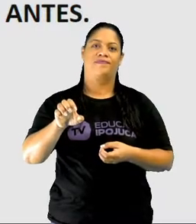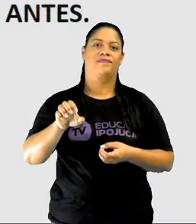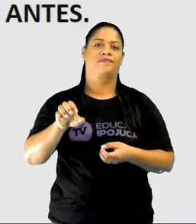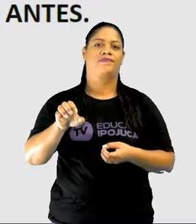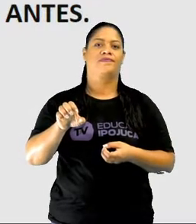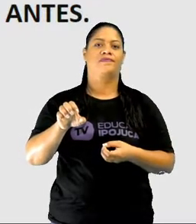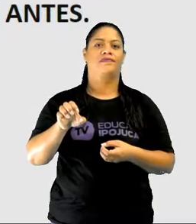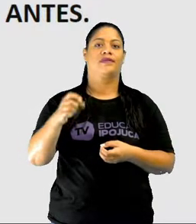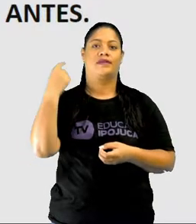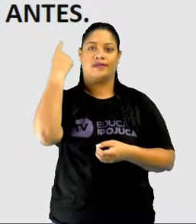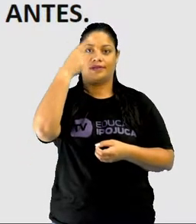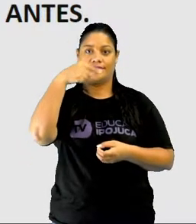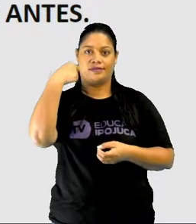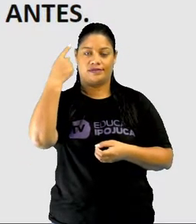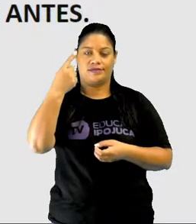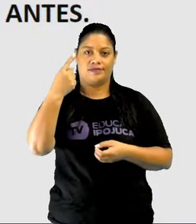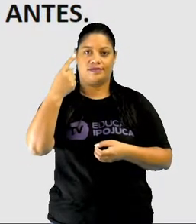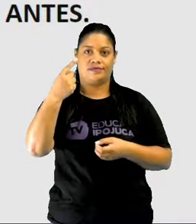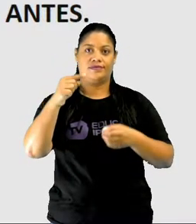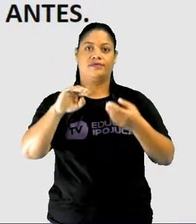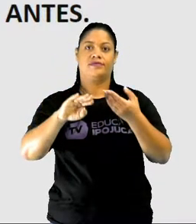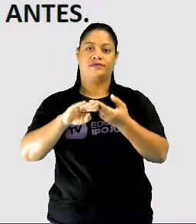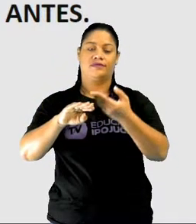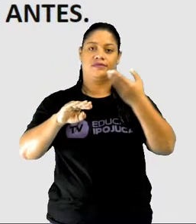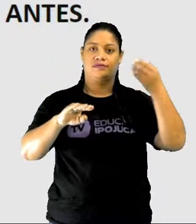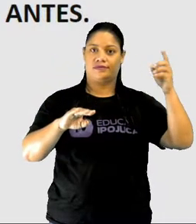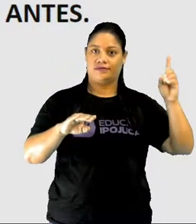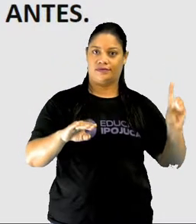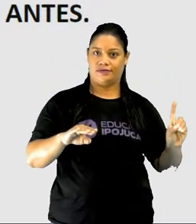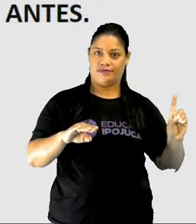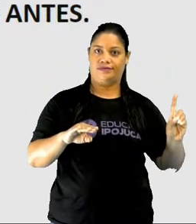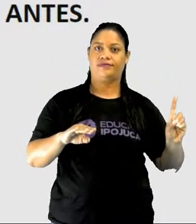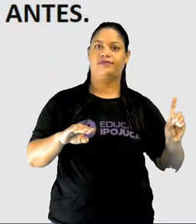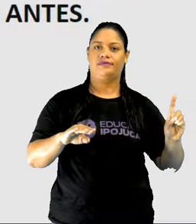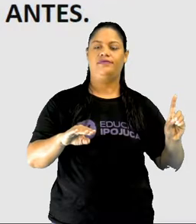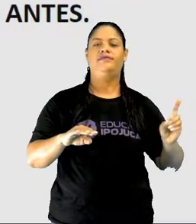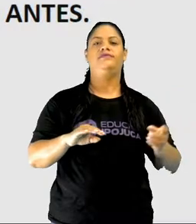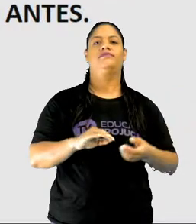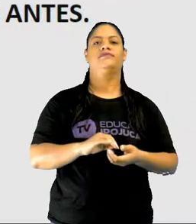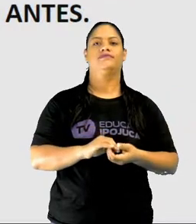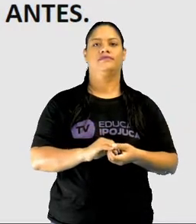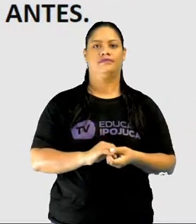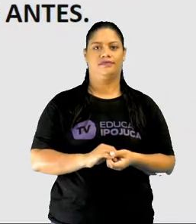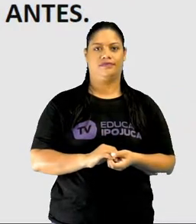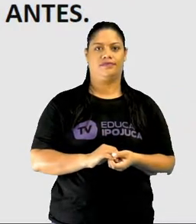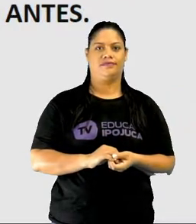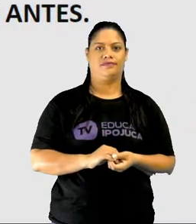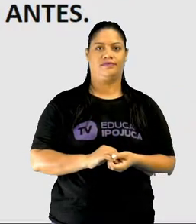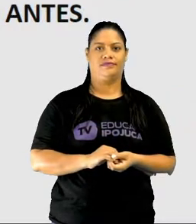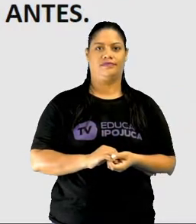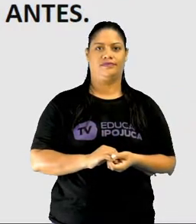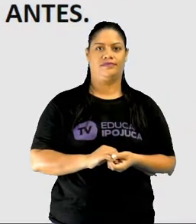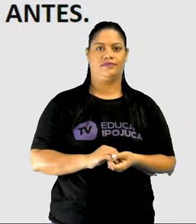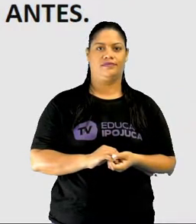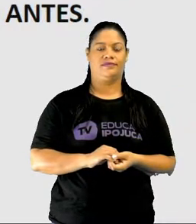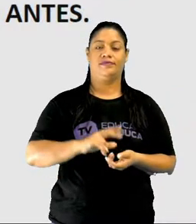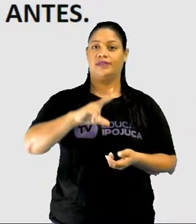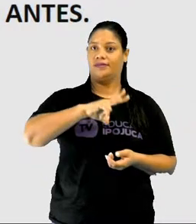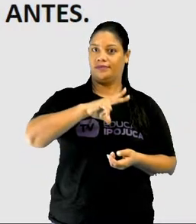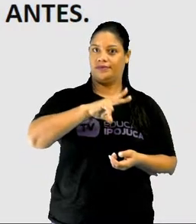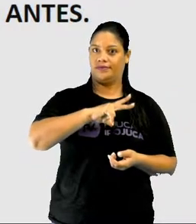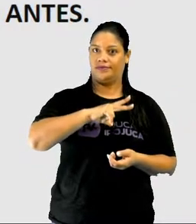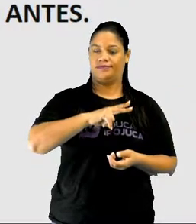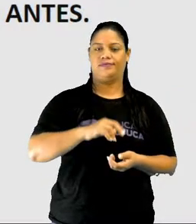à Espanha e o que ficasse do lado direito, do lado leste dessa linha, pertenceria a